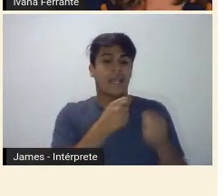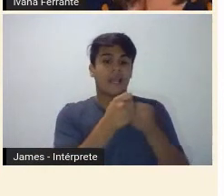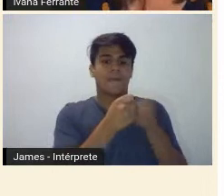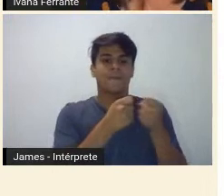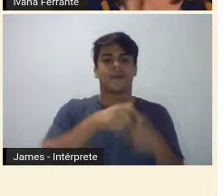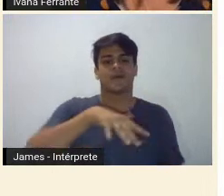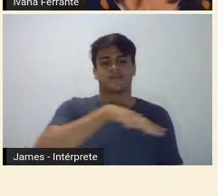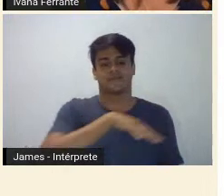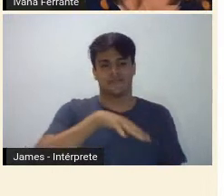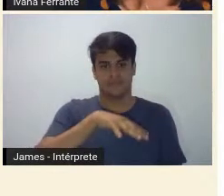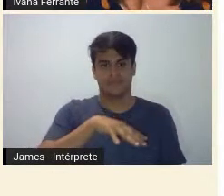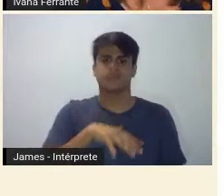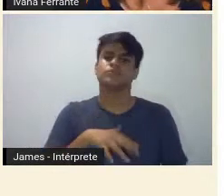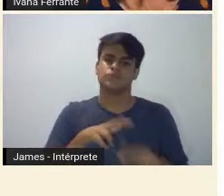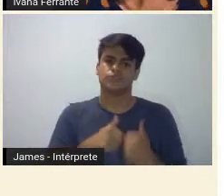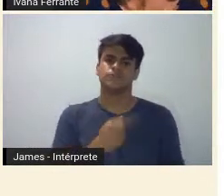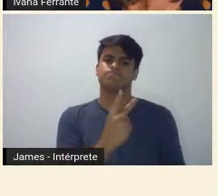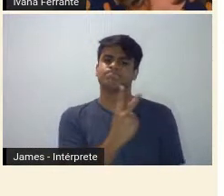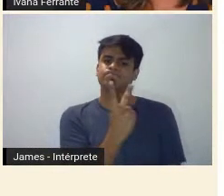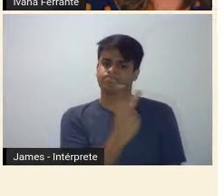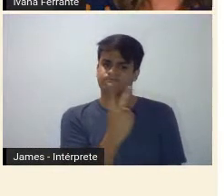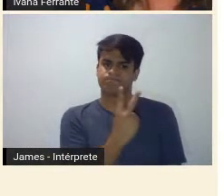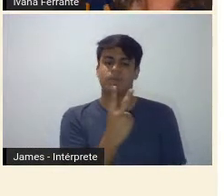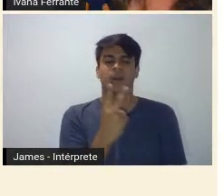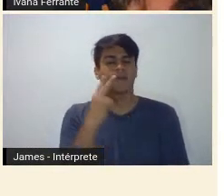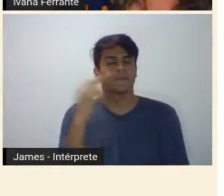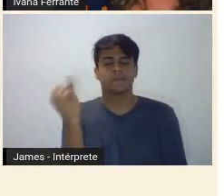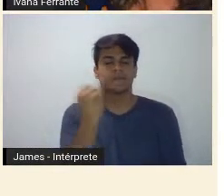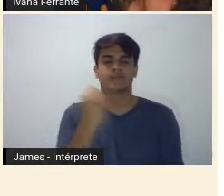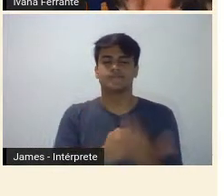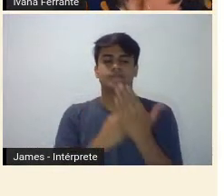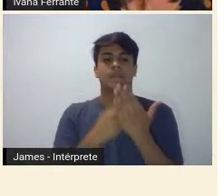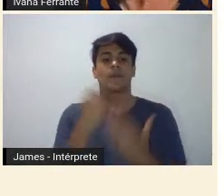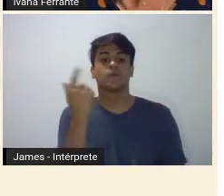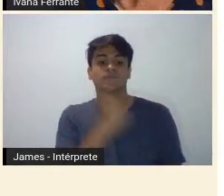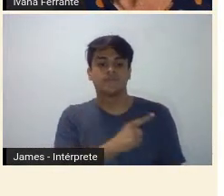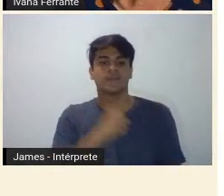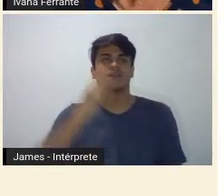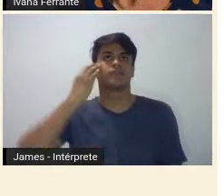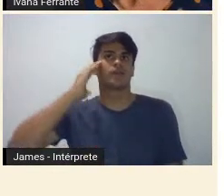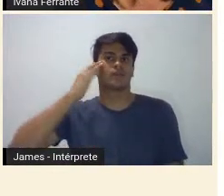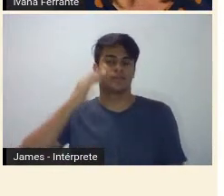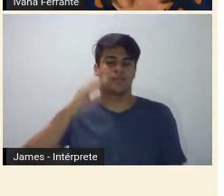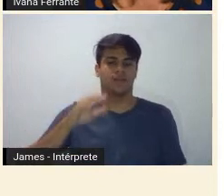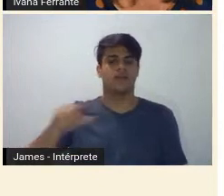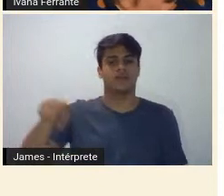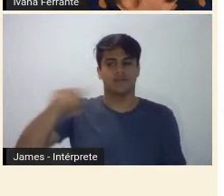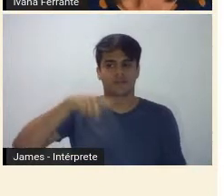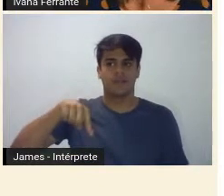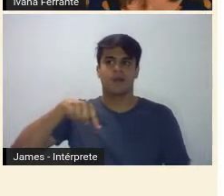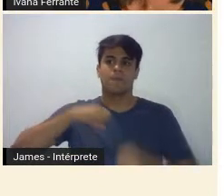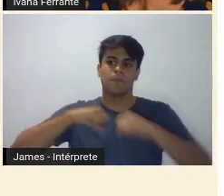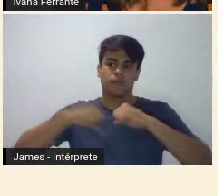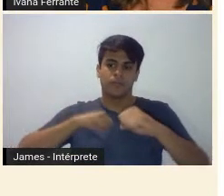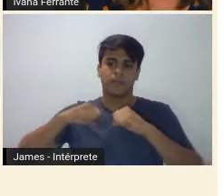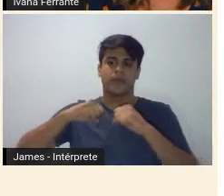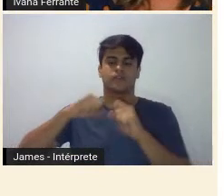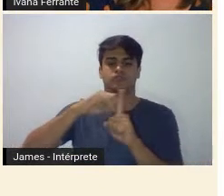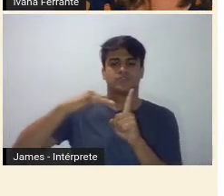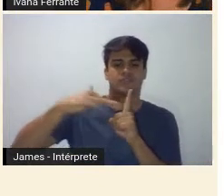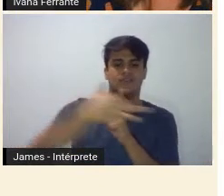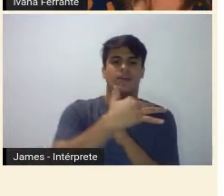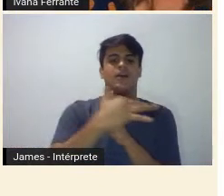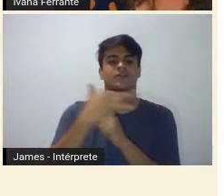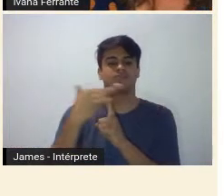signos muito importantes para se ler os mecanismos ideológicos, culturais e artísticos que movimentavam o mundo de